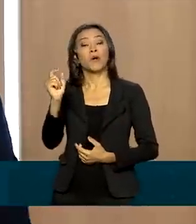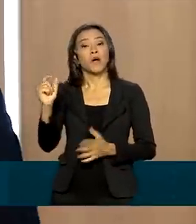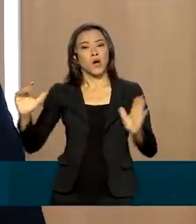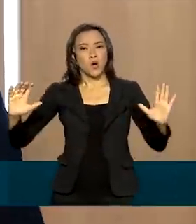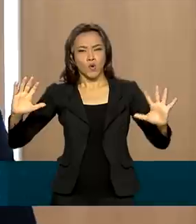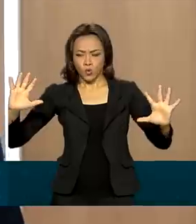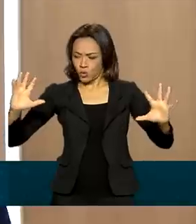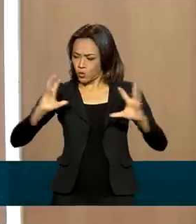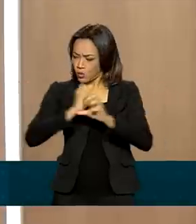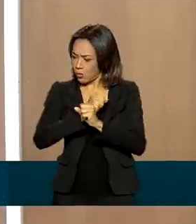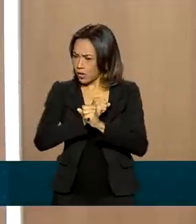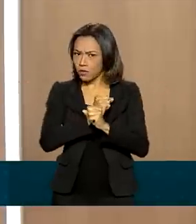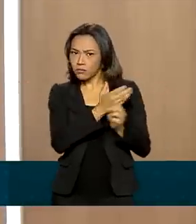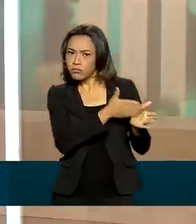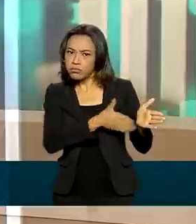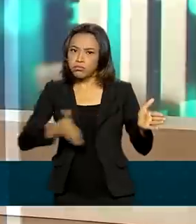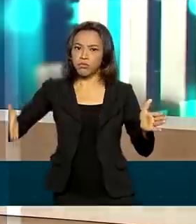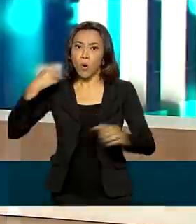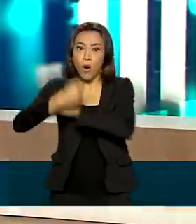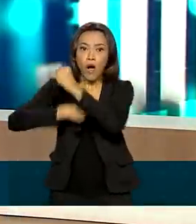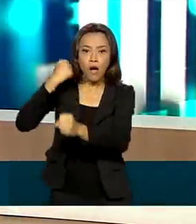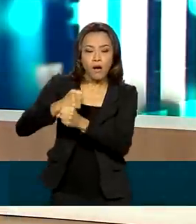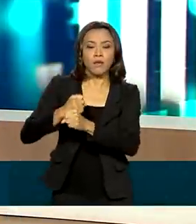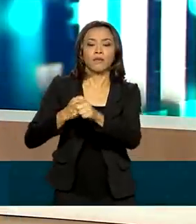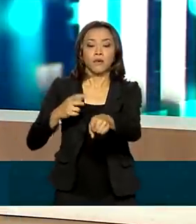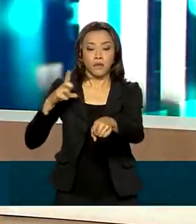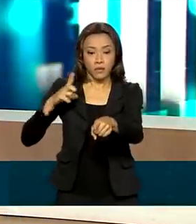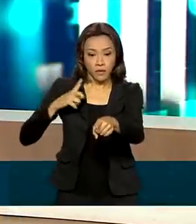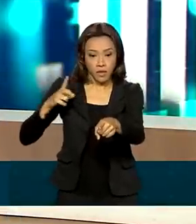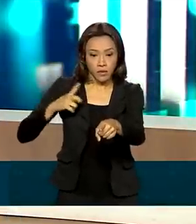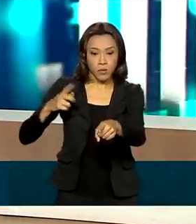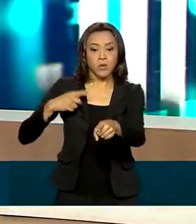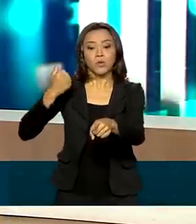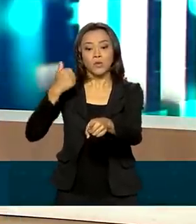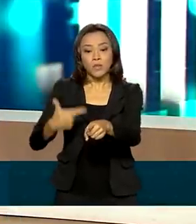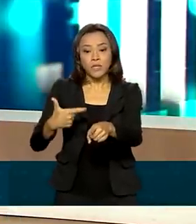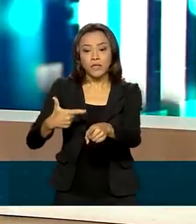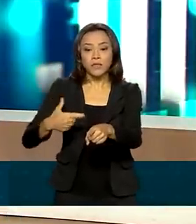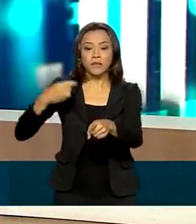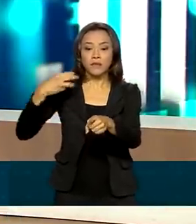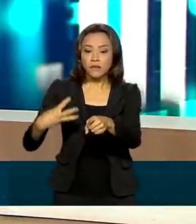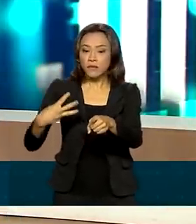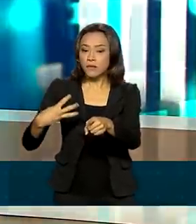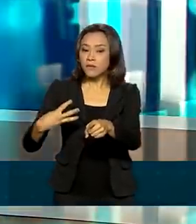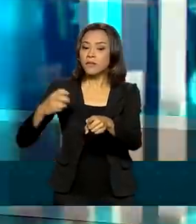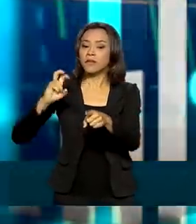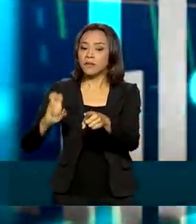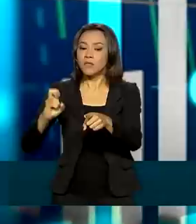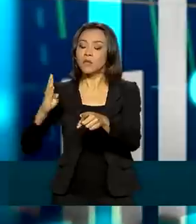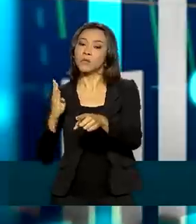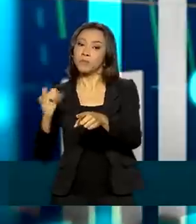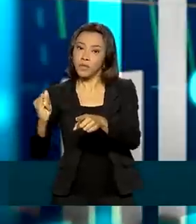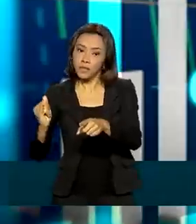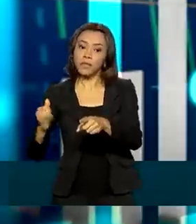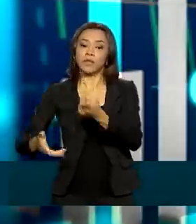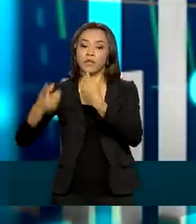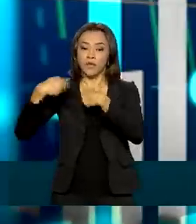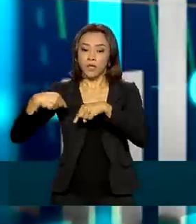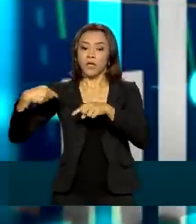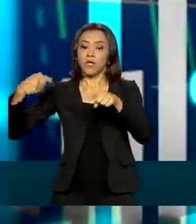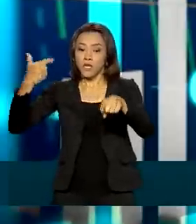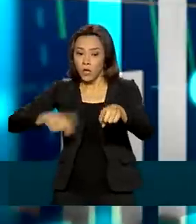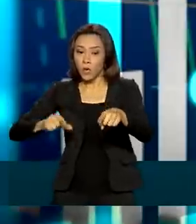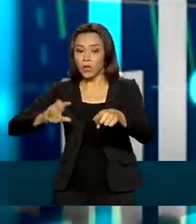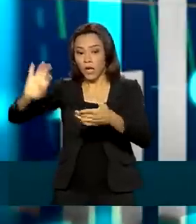acumulado do ano, nós temos, então, exportações em torno de 235 bilhões, contra importações de cerca de 167